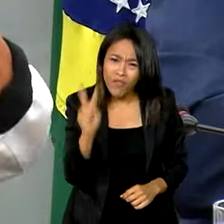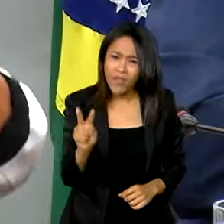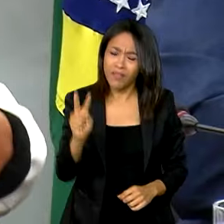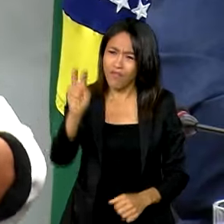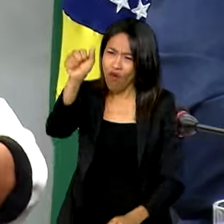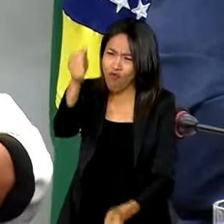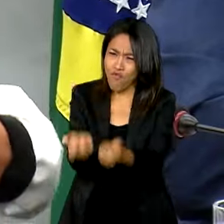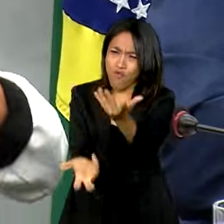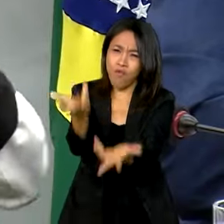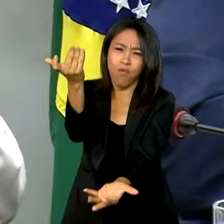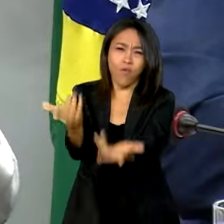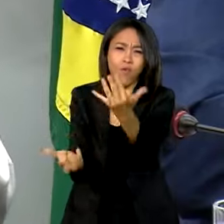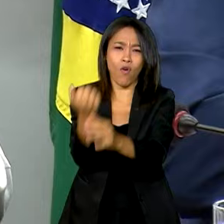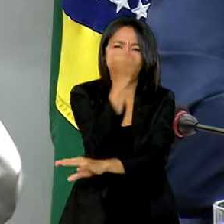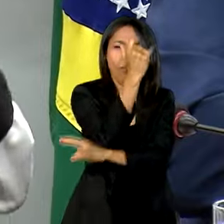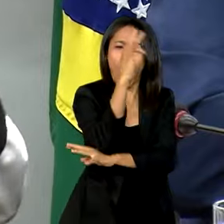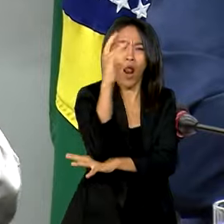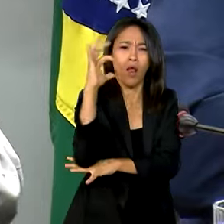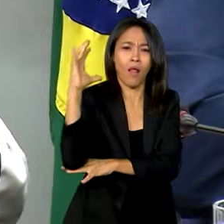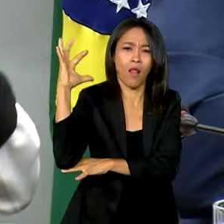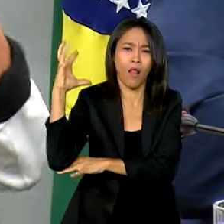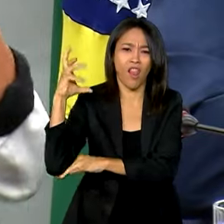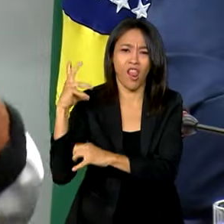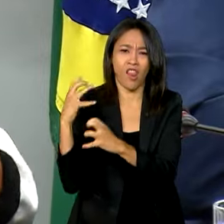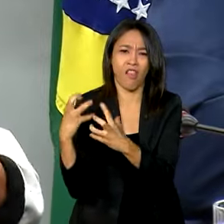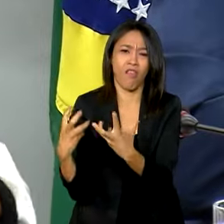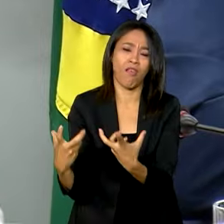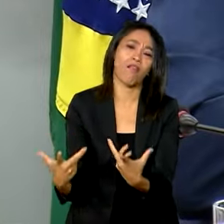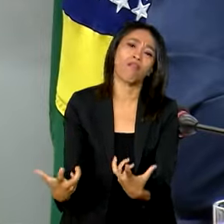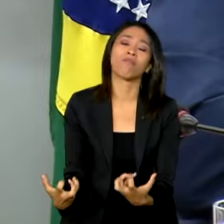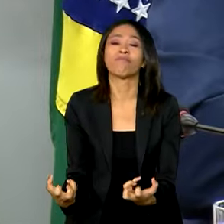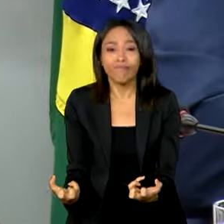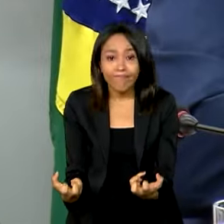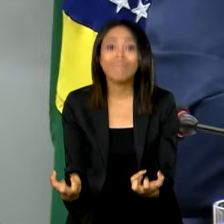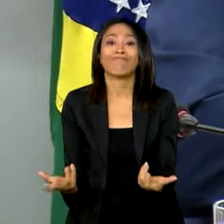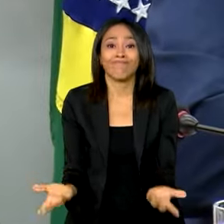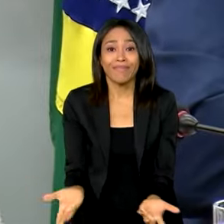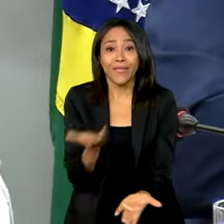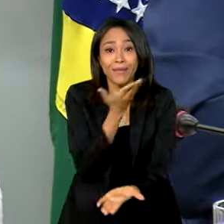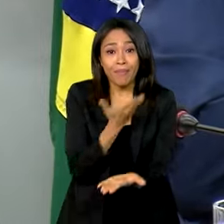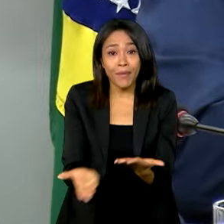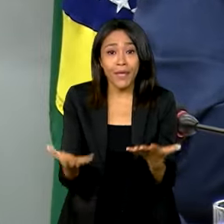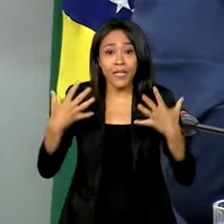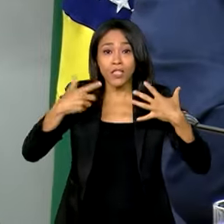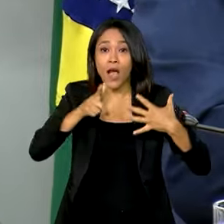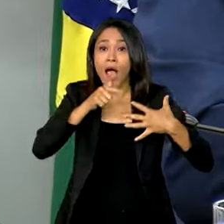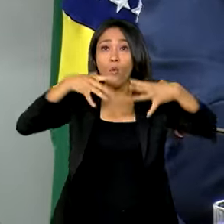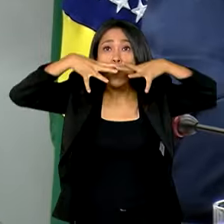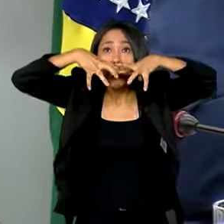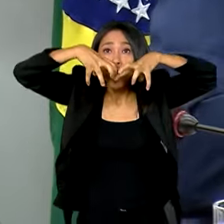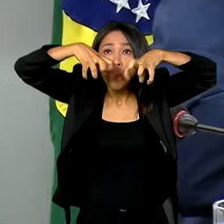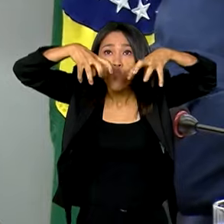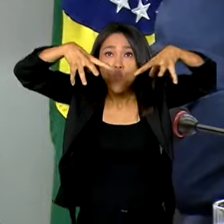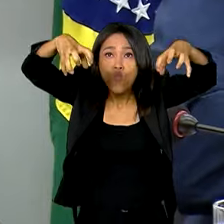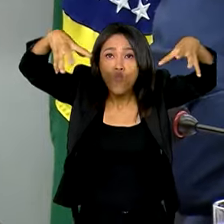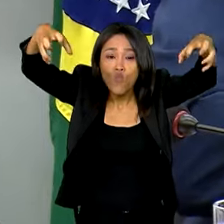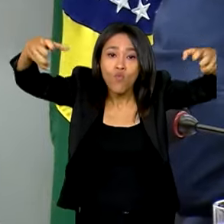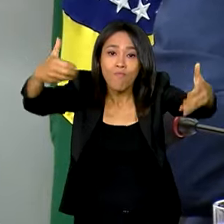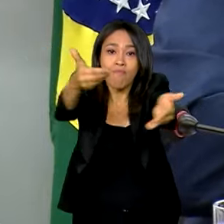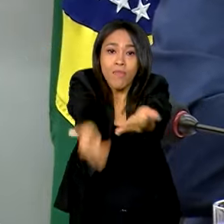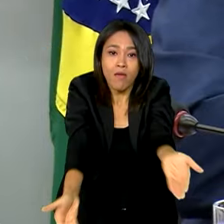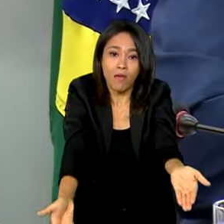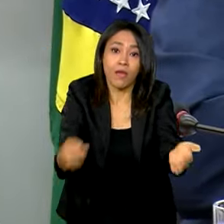pegar fogo em função da perda, provavelmente, a perda de umidade. Tudo isso leva a